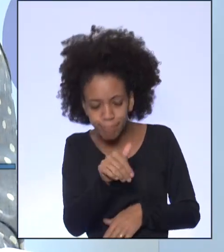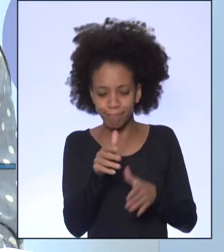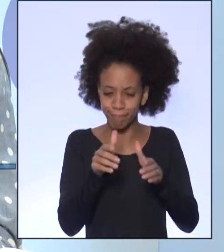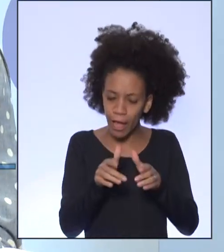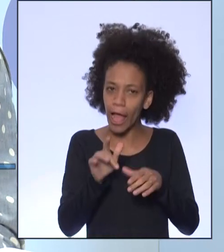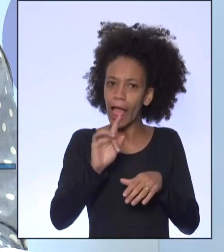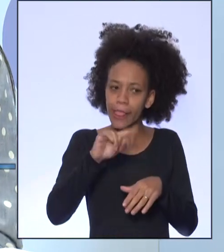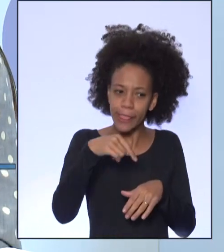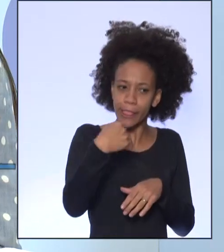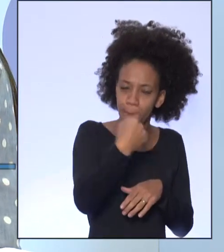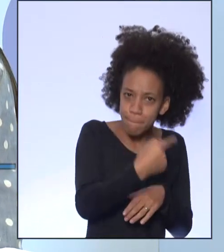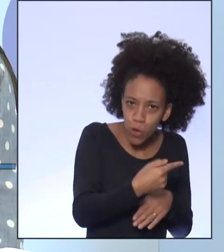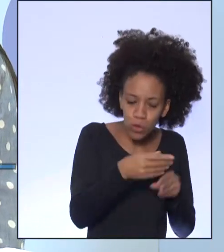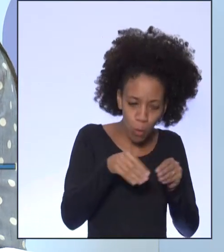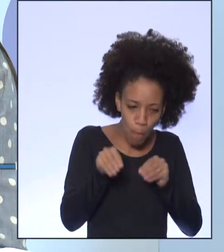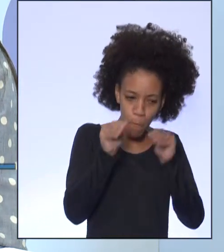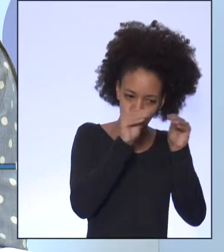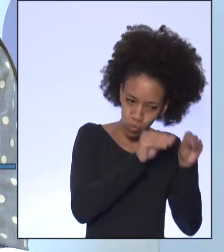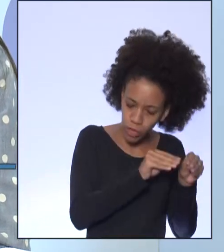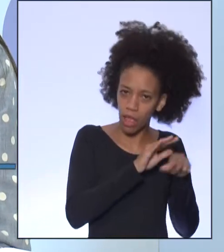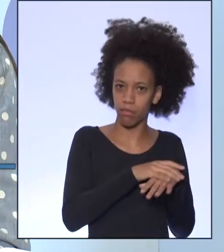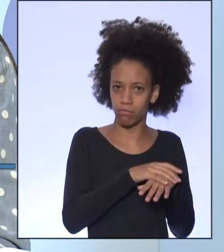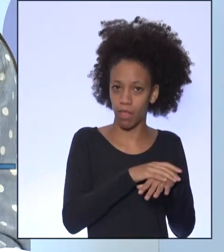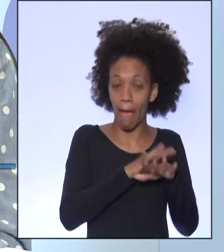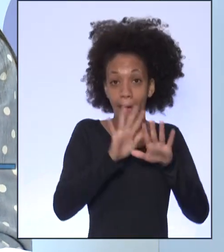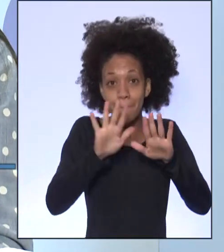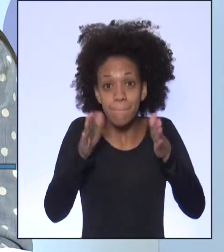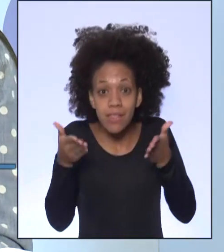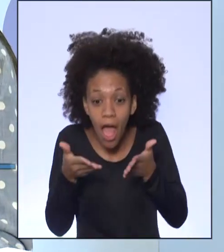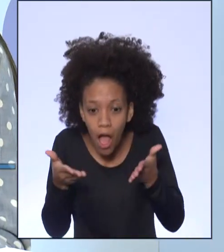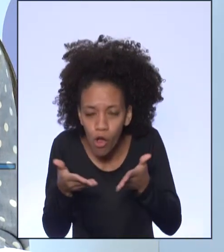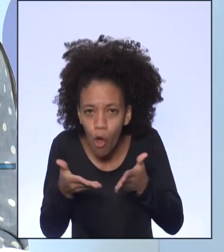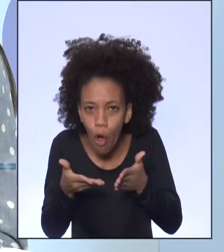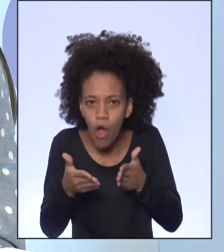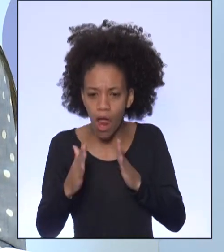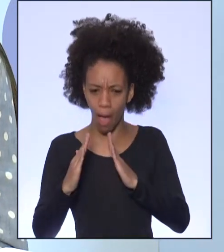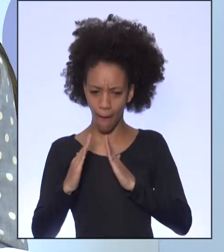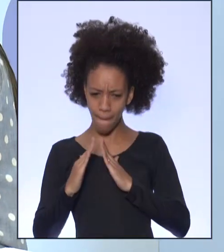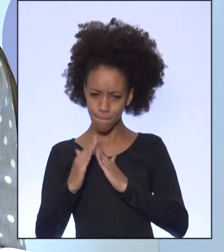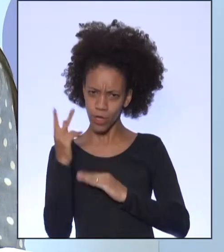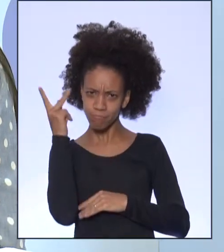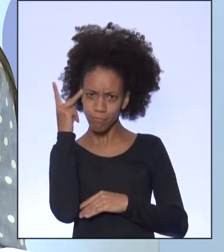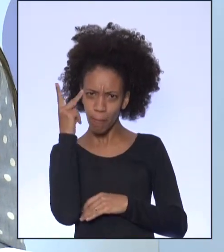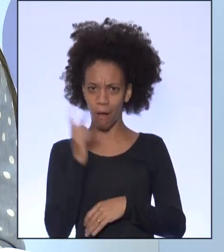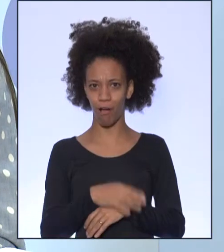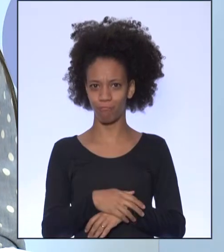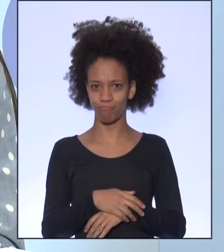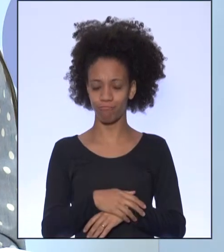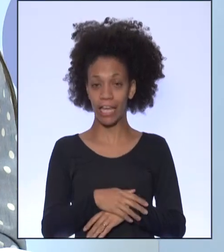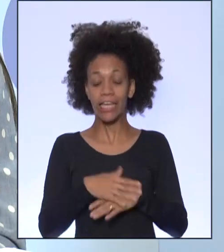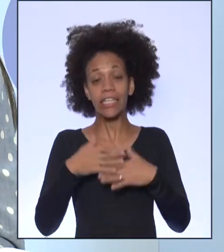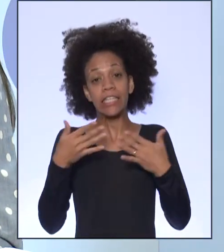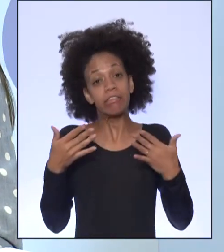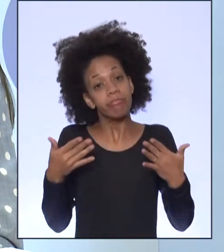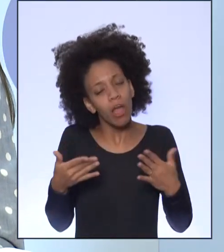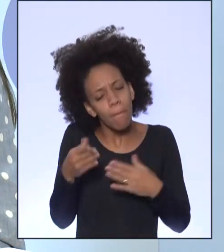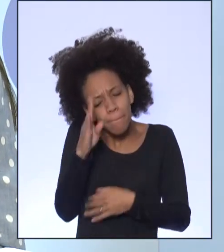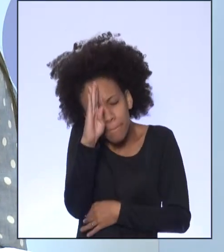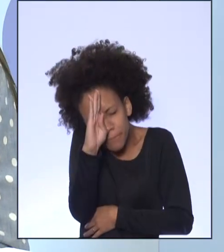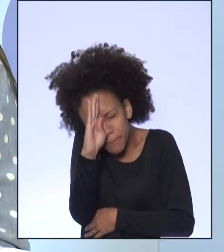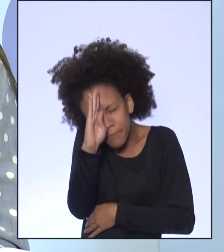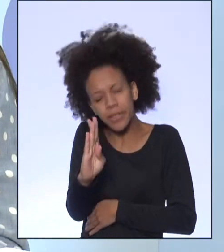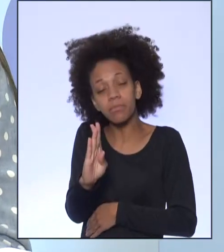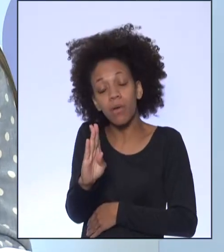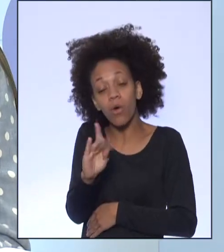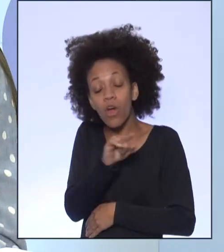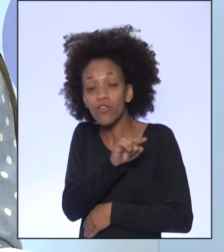atualmente, moro na cidade de São Paulo. Então, o interessante também de a gente ressaltar é que, provavelmente, na casa de